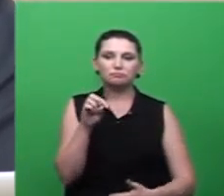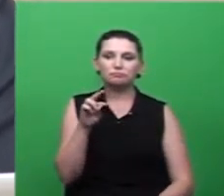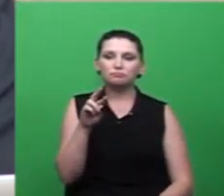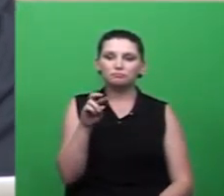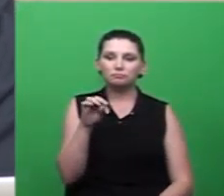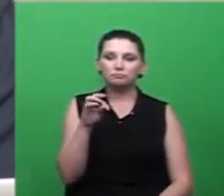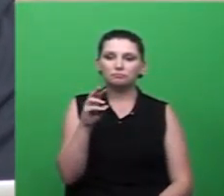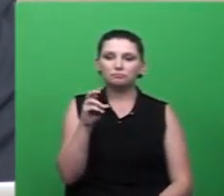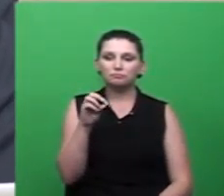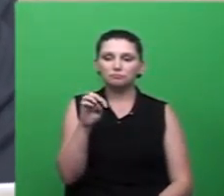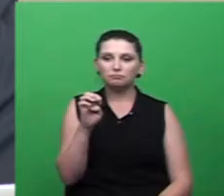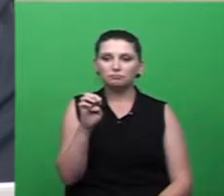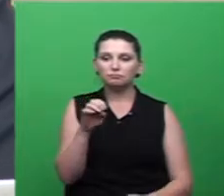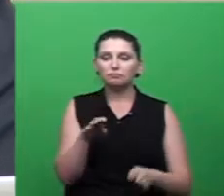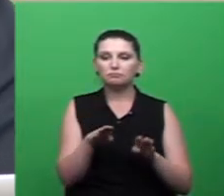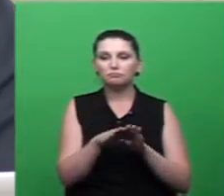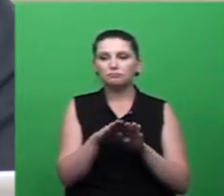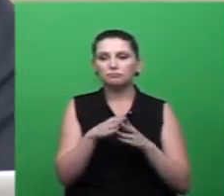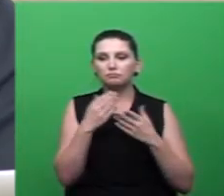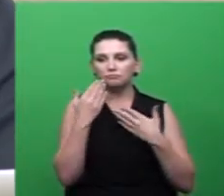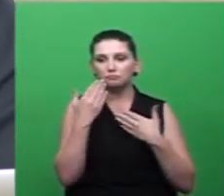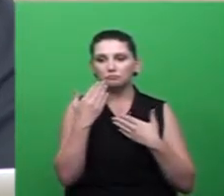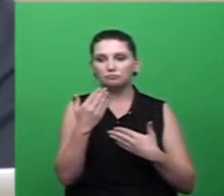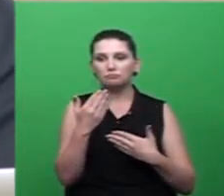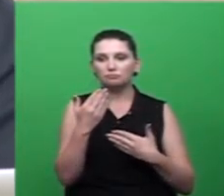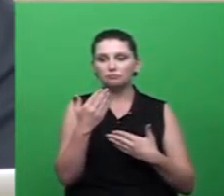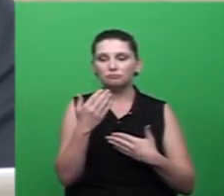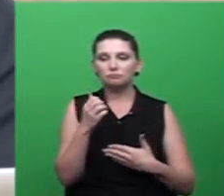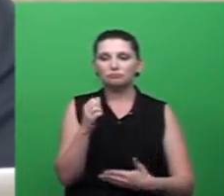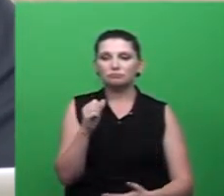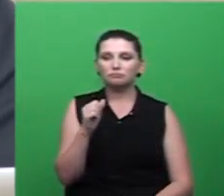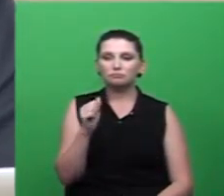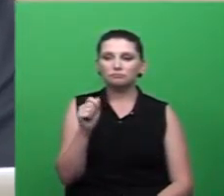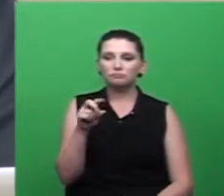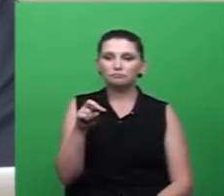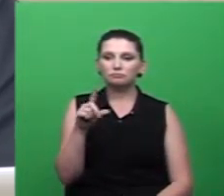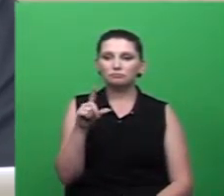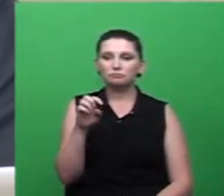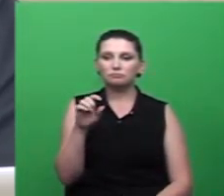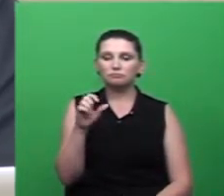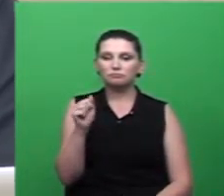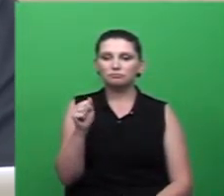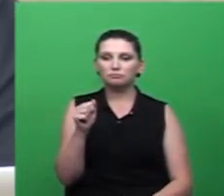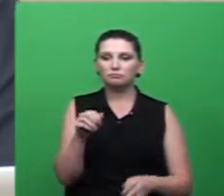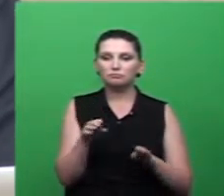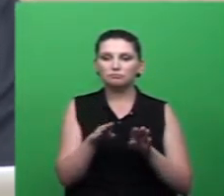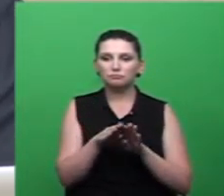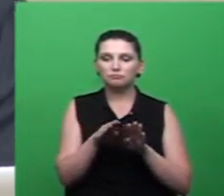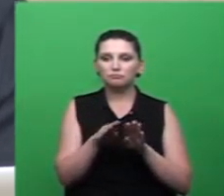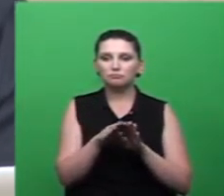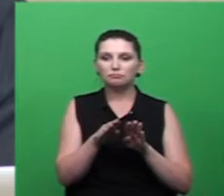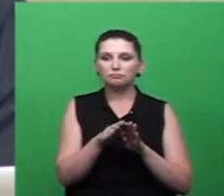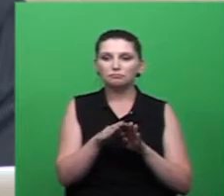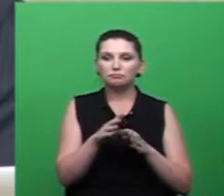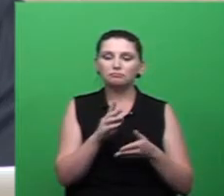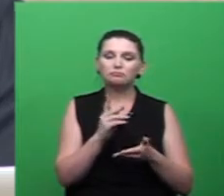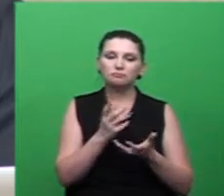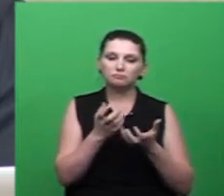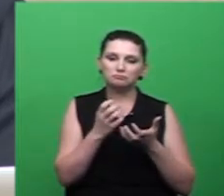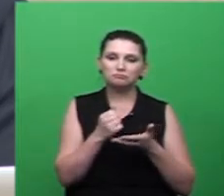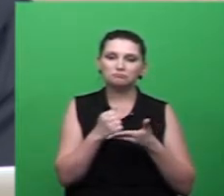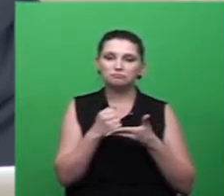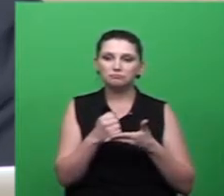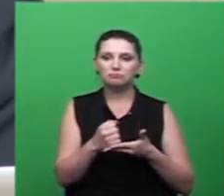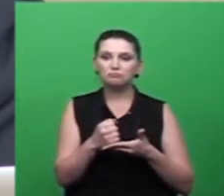Rosa agradecer a a Angela Mello e conto com a sua colaboração com a sua